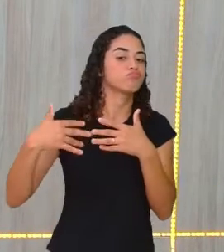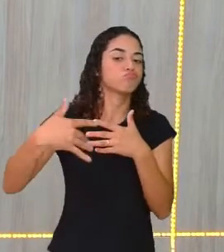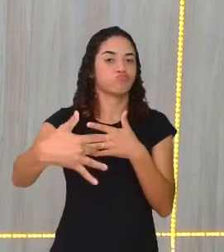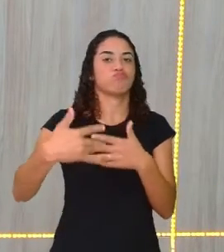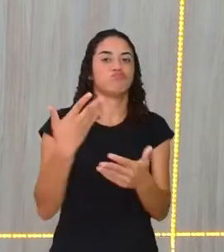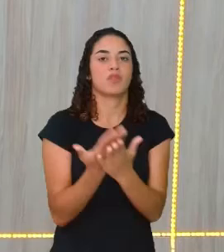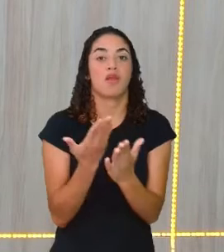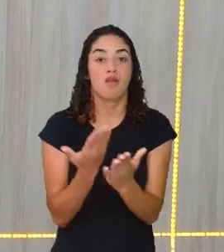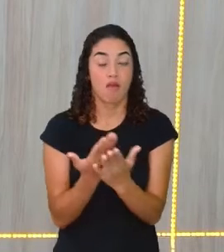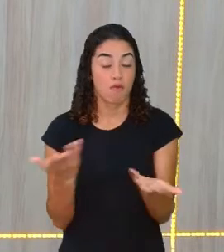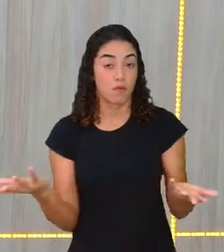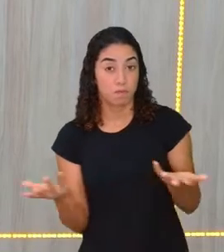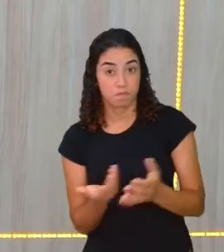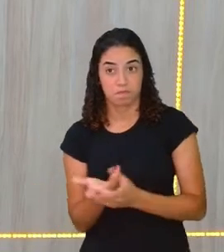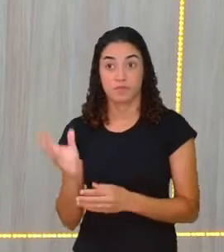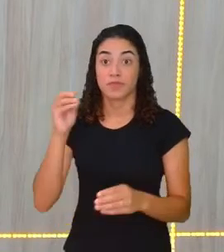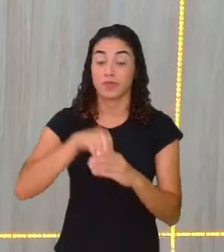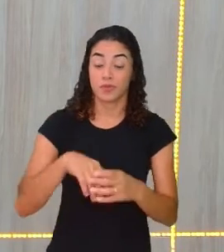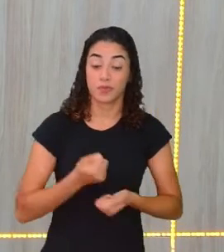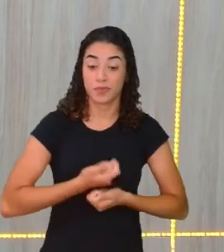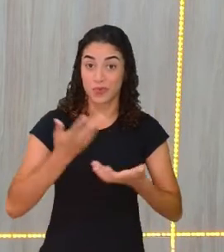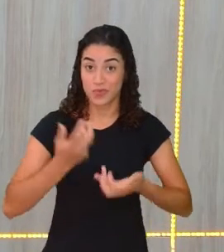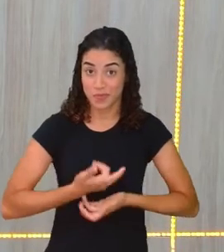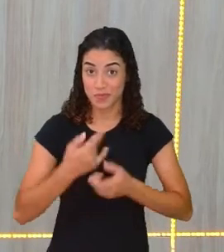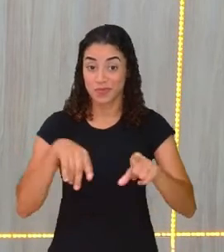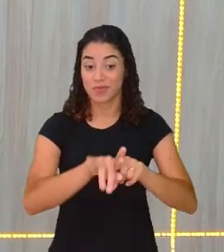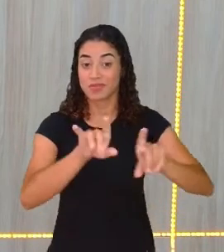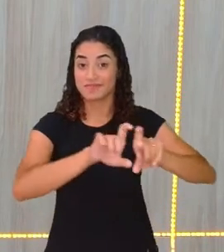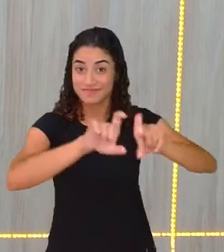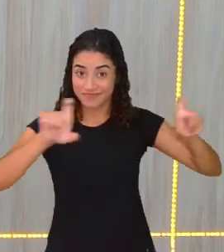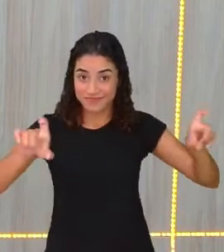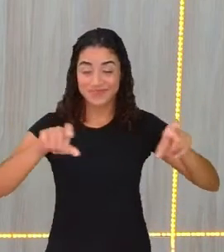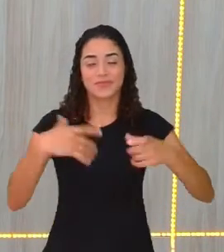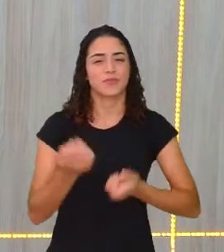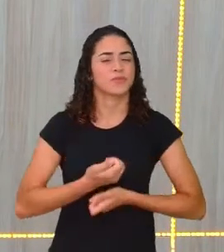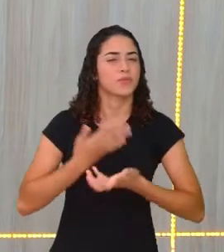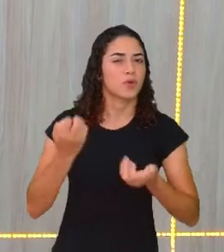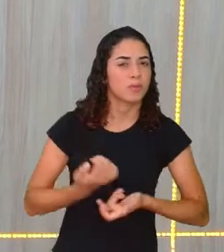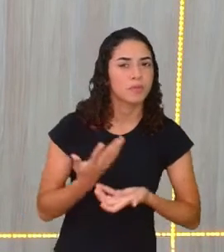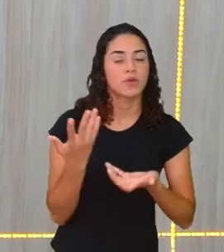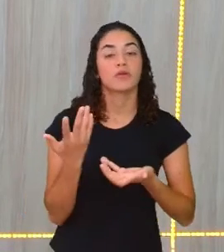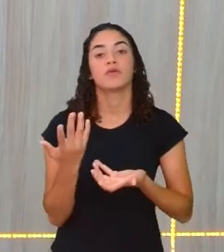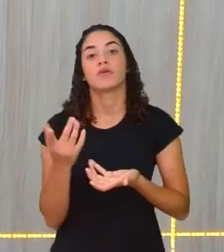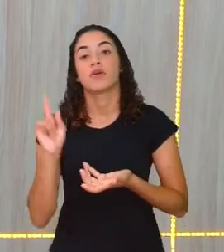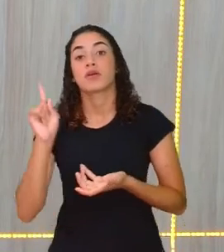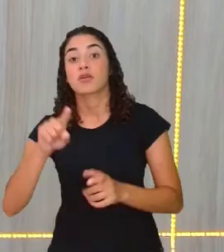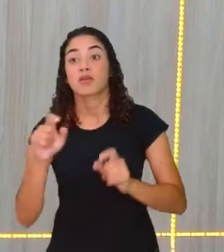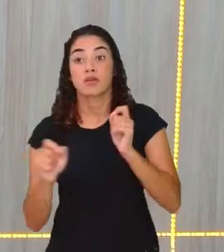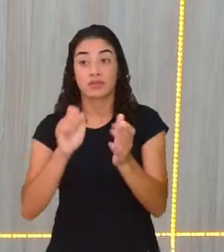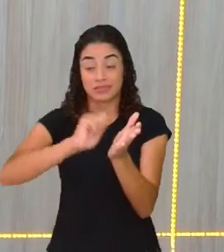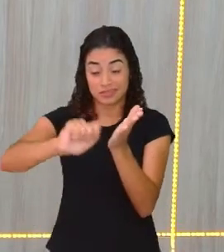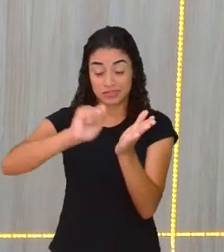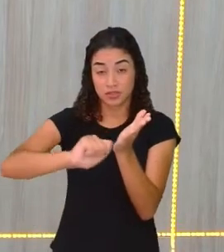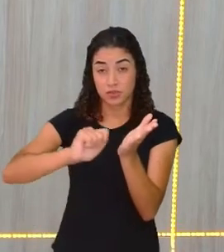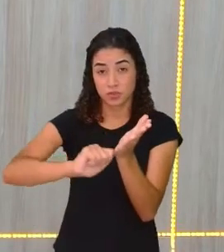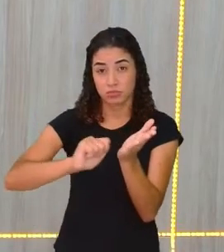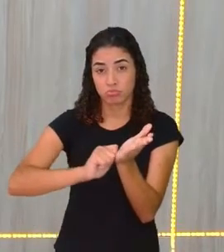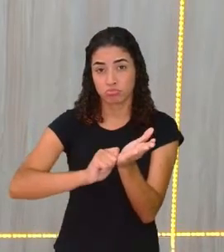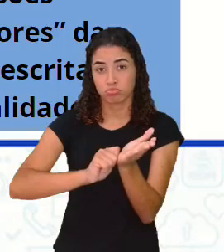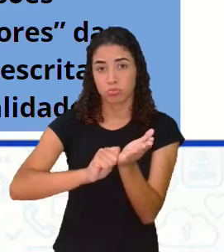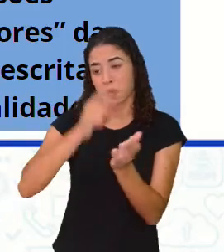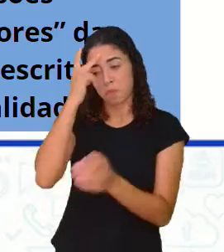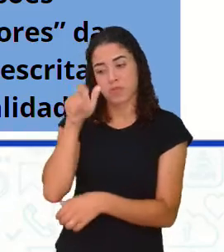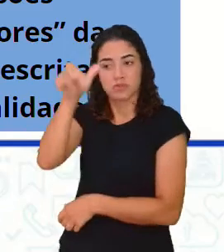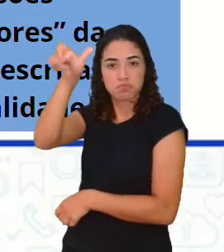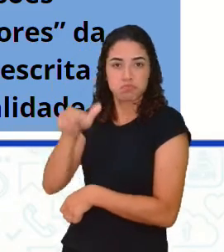aula, não é? Dentro dos poemas e citações. Os poemas e citações foram escritos, não é? Por